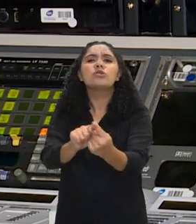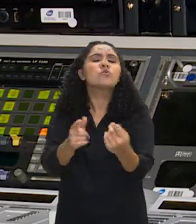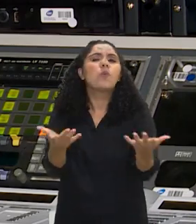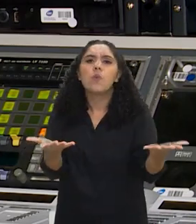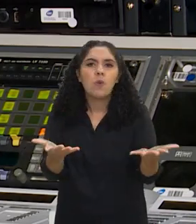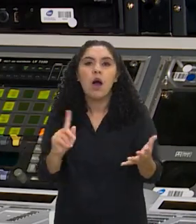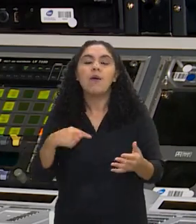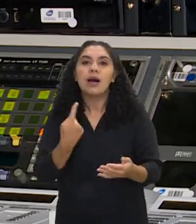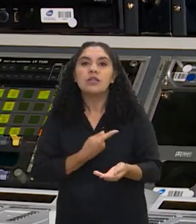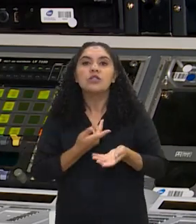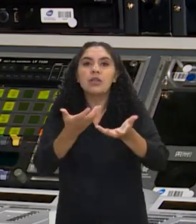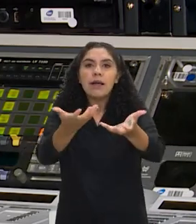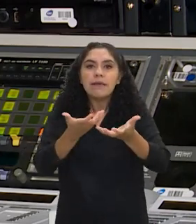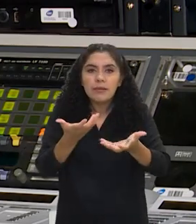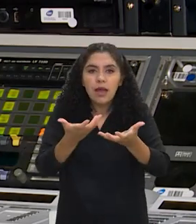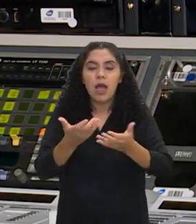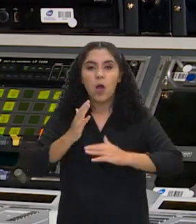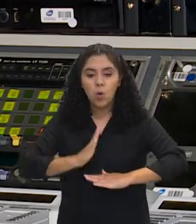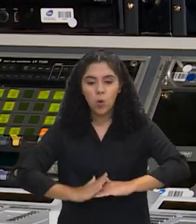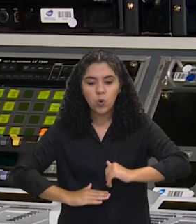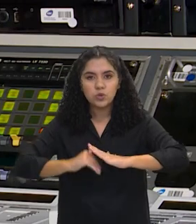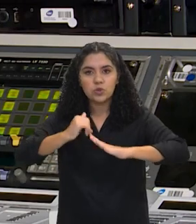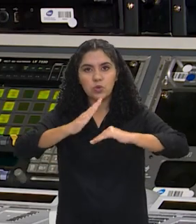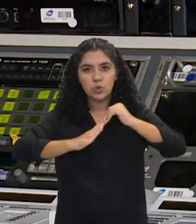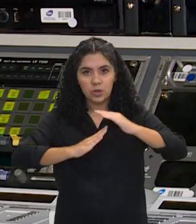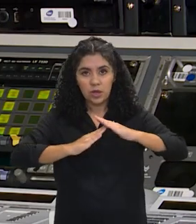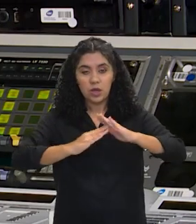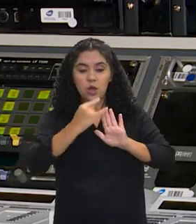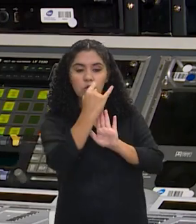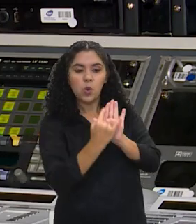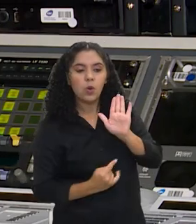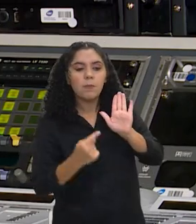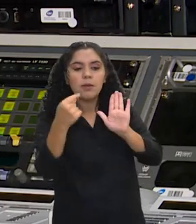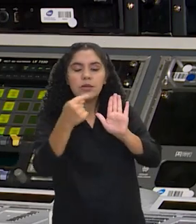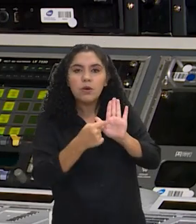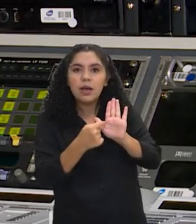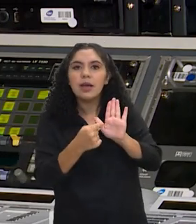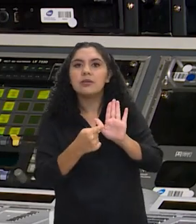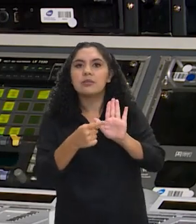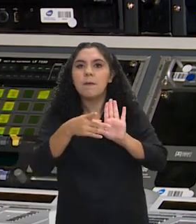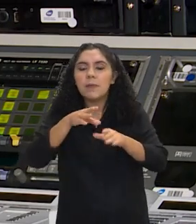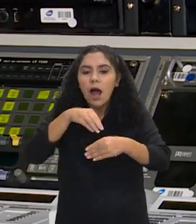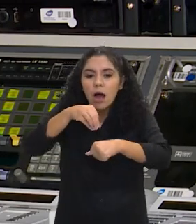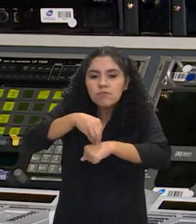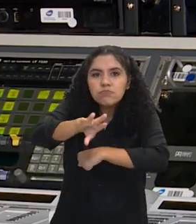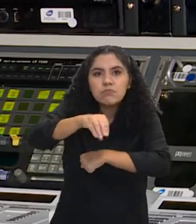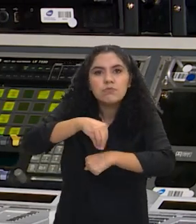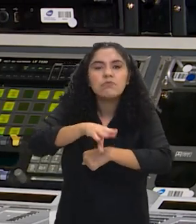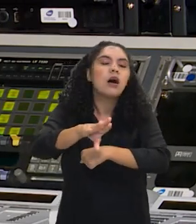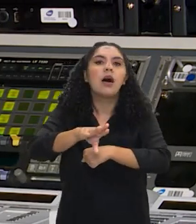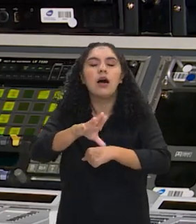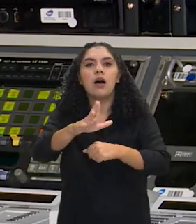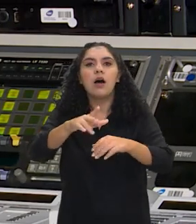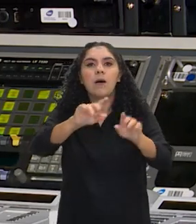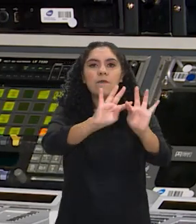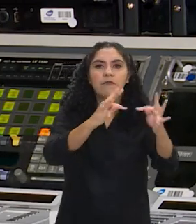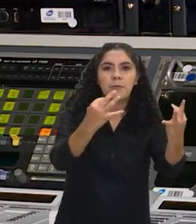construir um guia para uso consciente de telas por crianças e adolescentes. Esse guia é para orientar familiares,